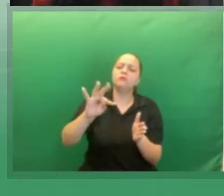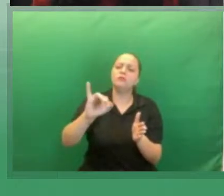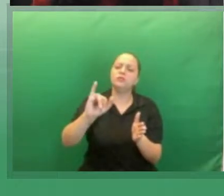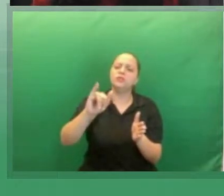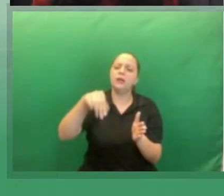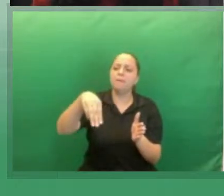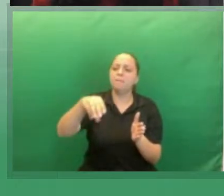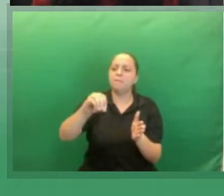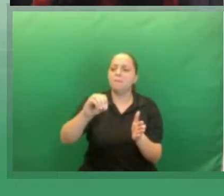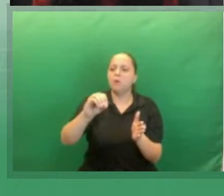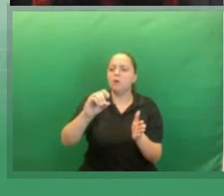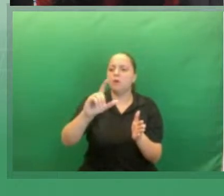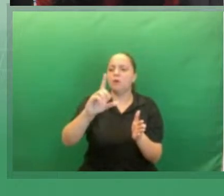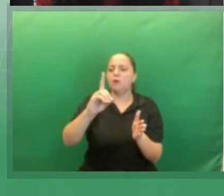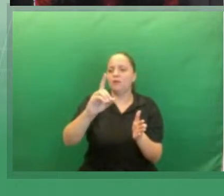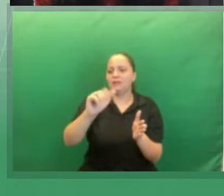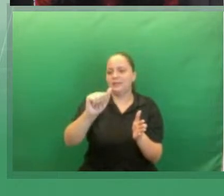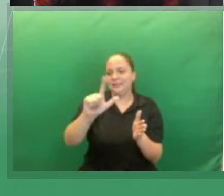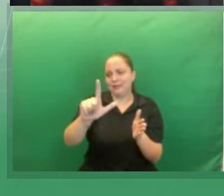professor.